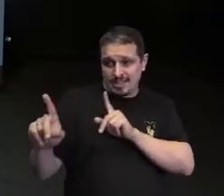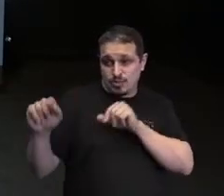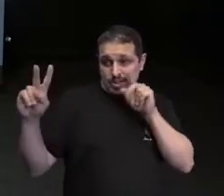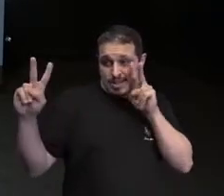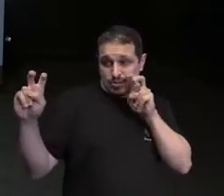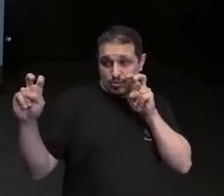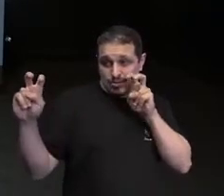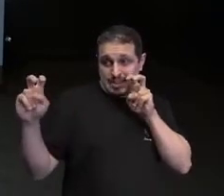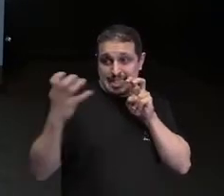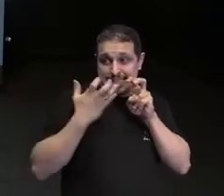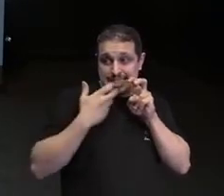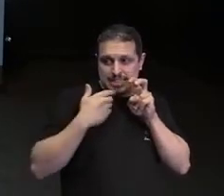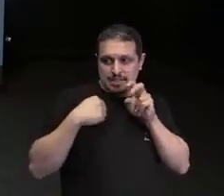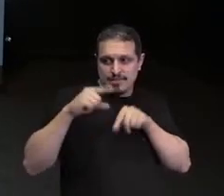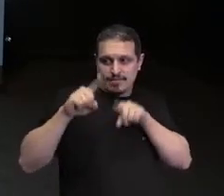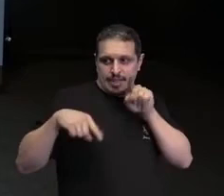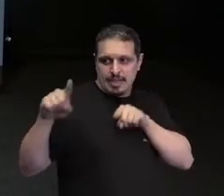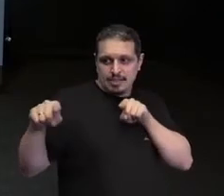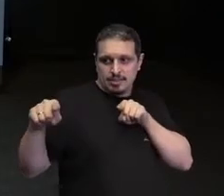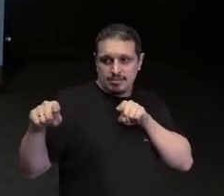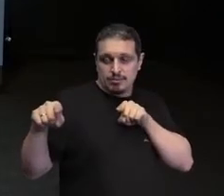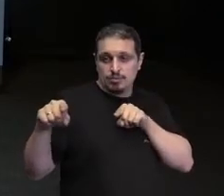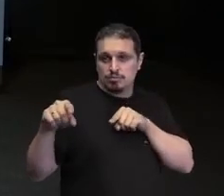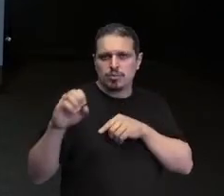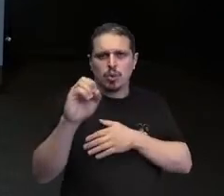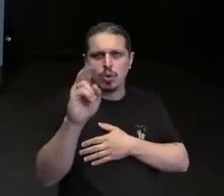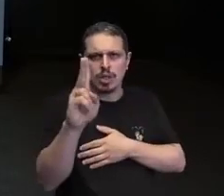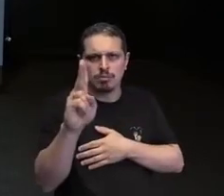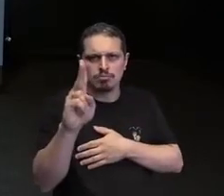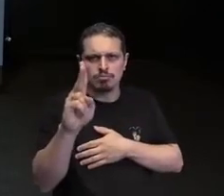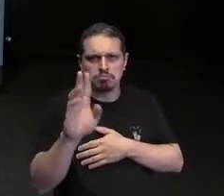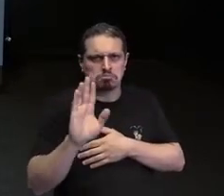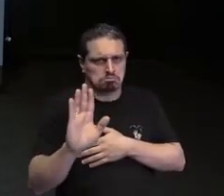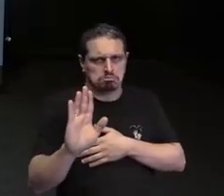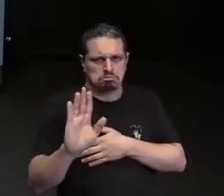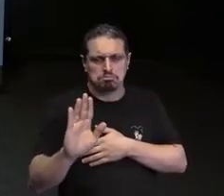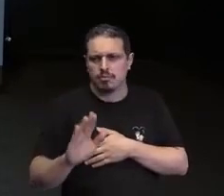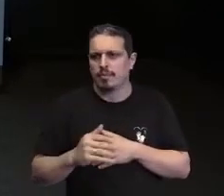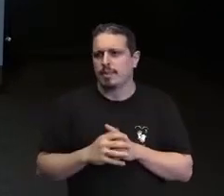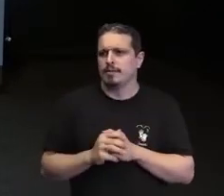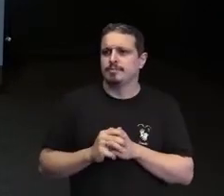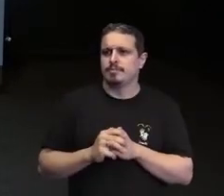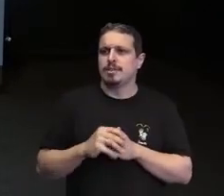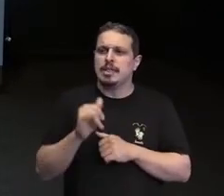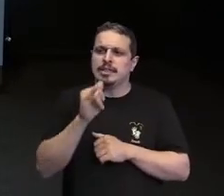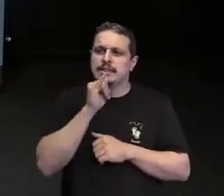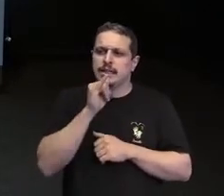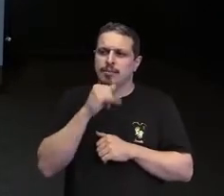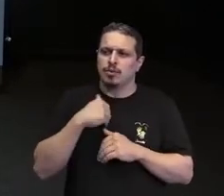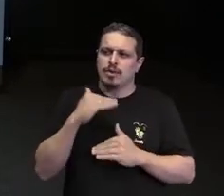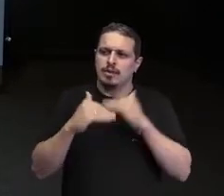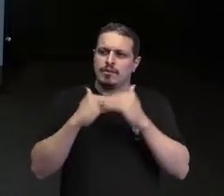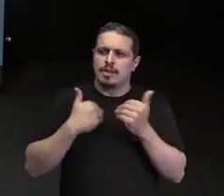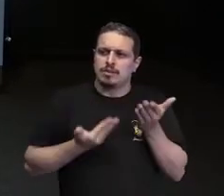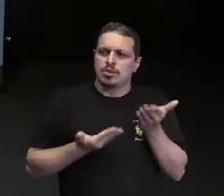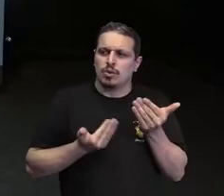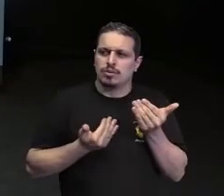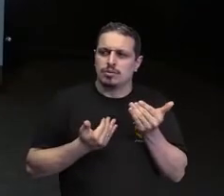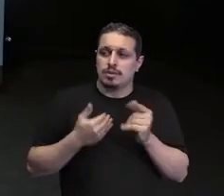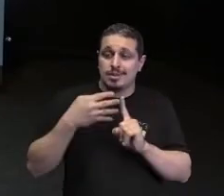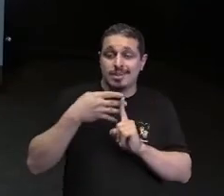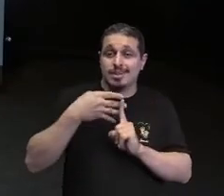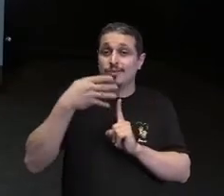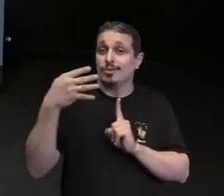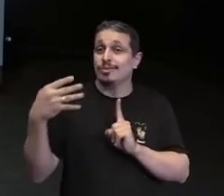nós entendemos que é ok essa criança, a criança trans, o adolescente trans, ser expulso da sua casa com 13